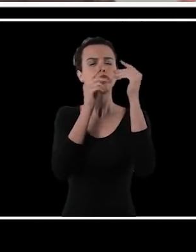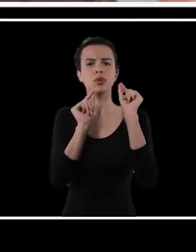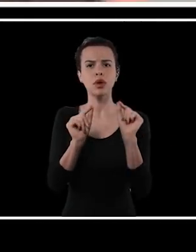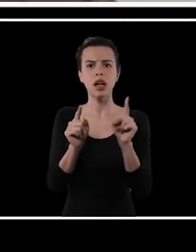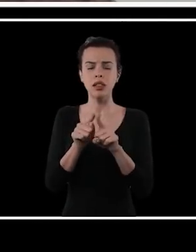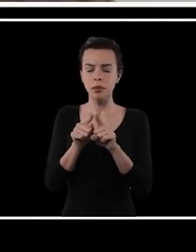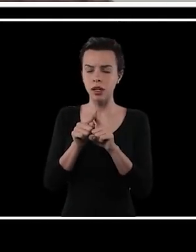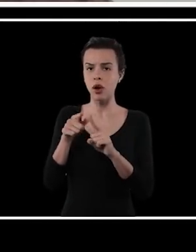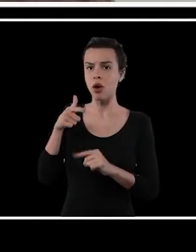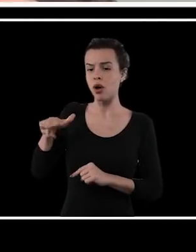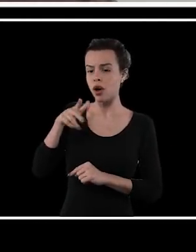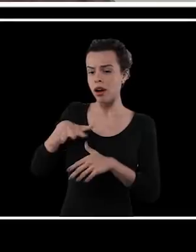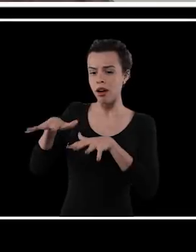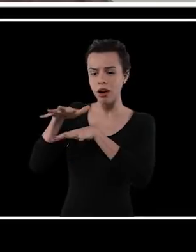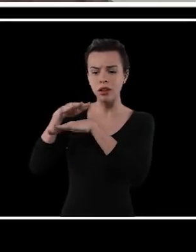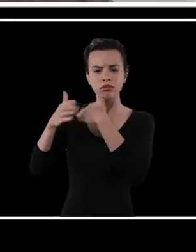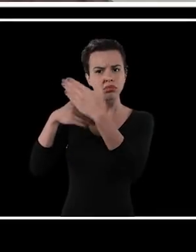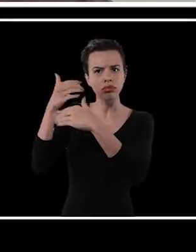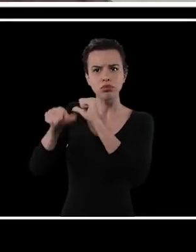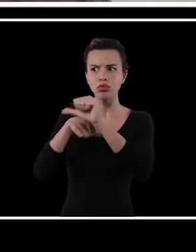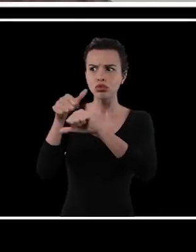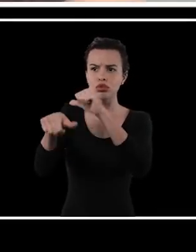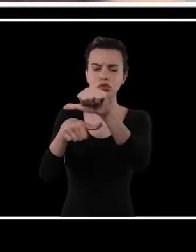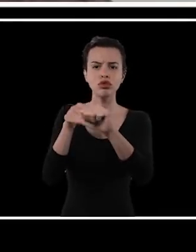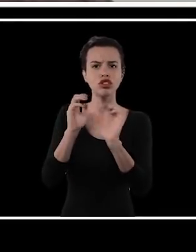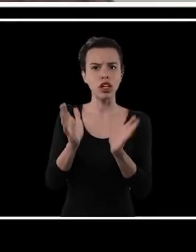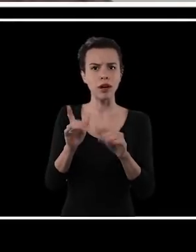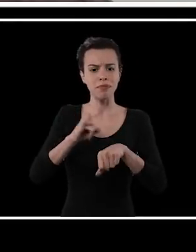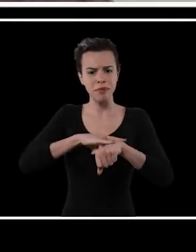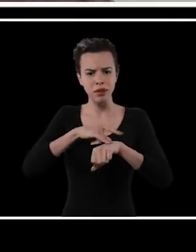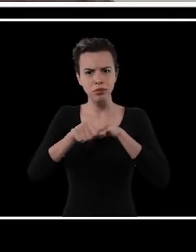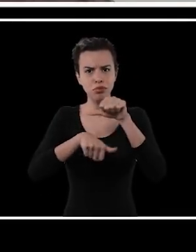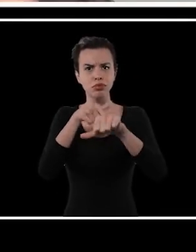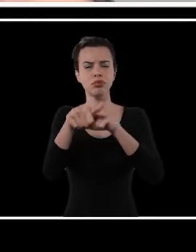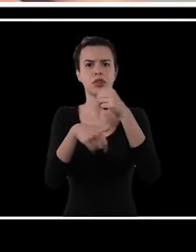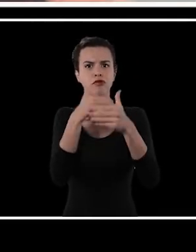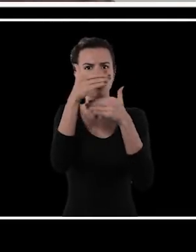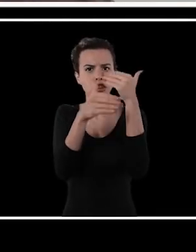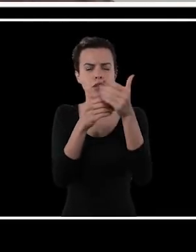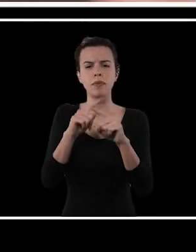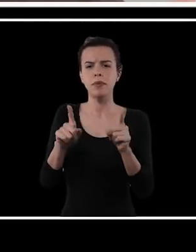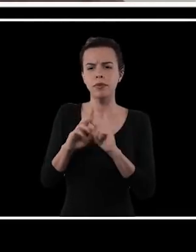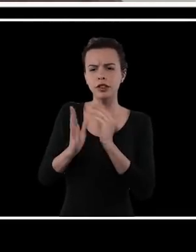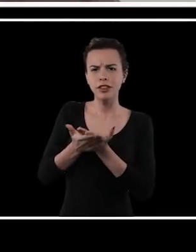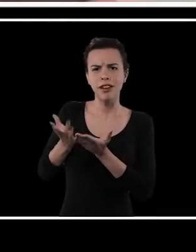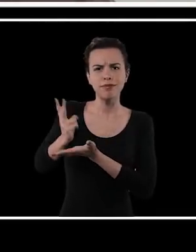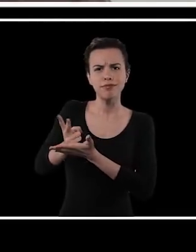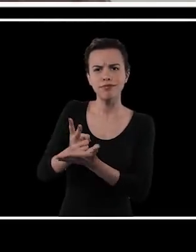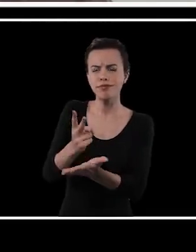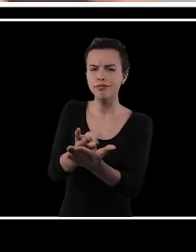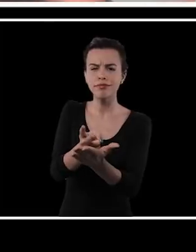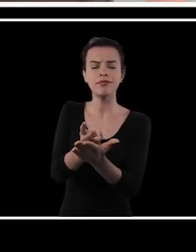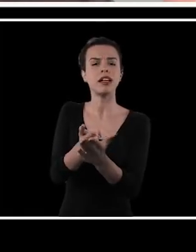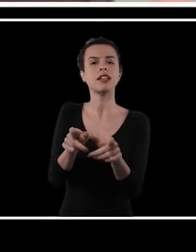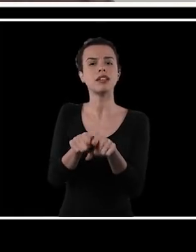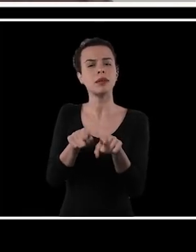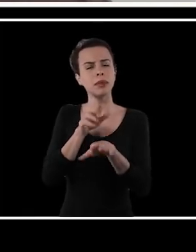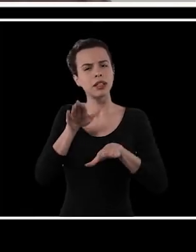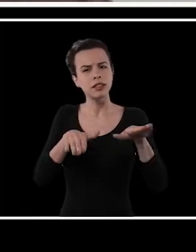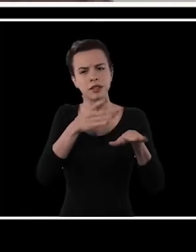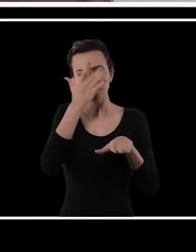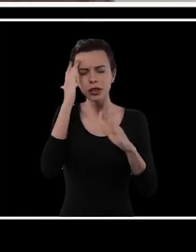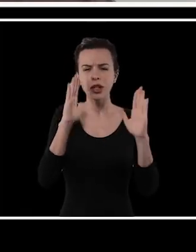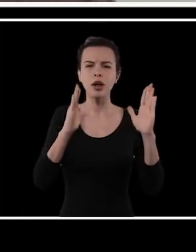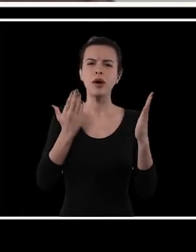for ver o que mudou dentro da medicina e for ver o que mudou dentro de outras áreas, até o banheiro evoluiu, mas a escola